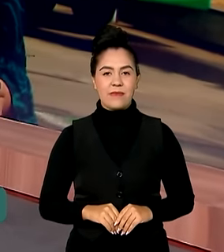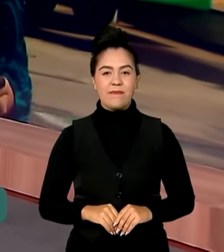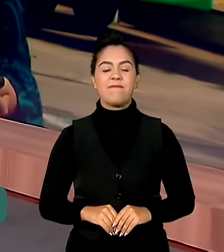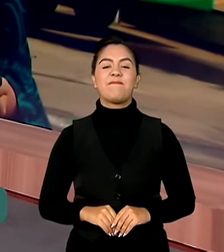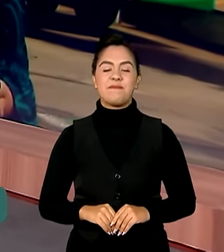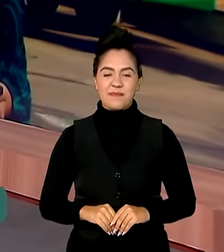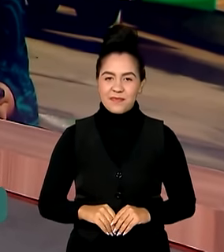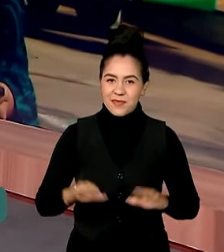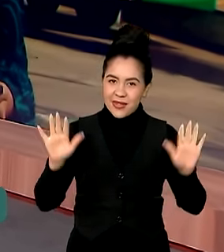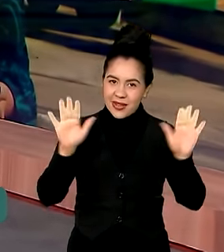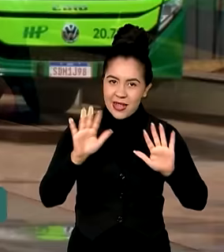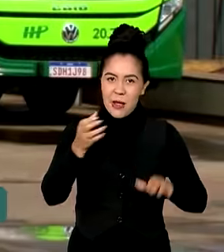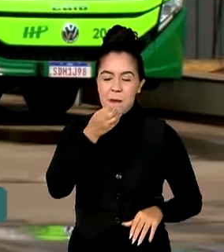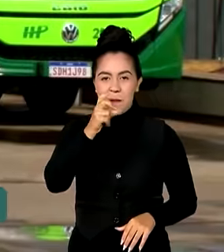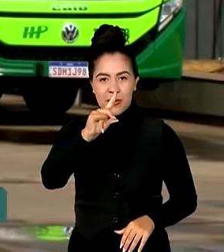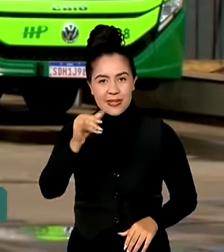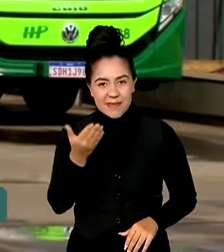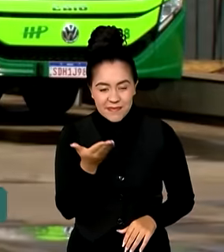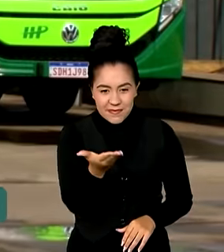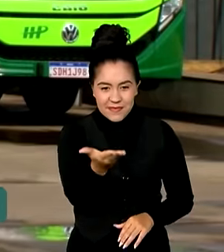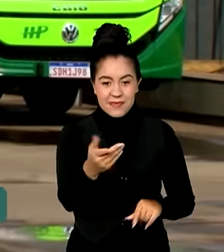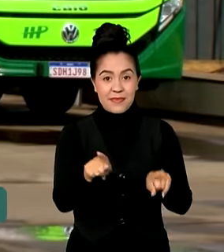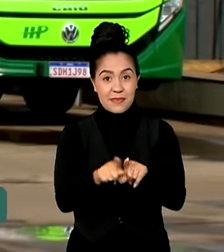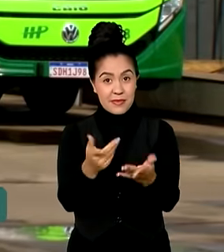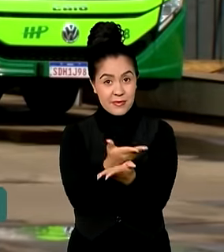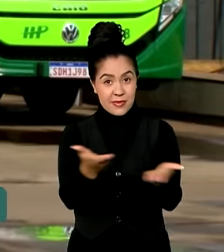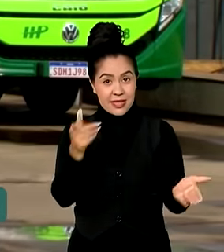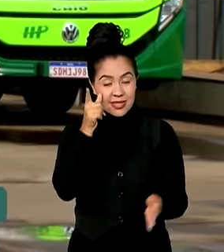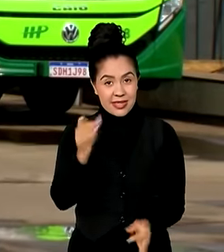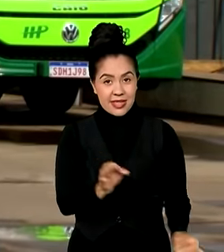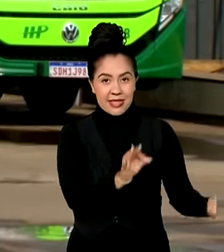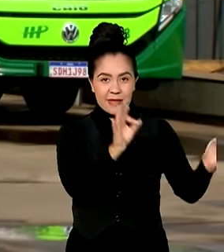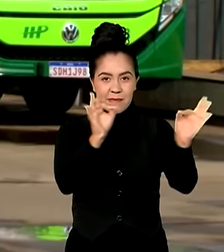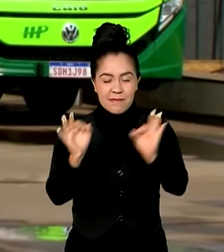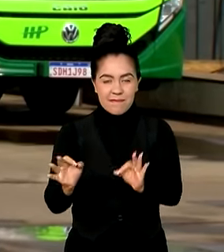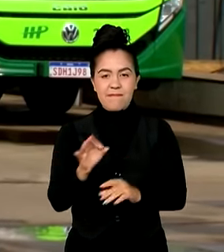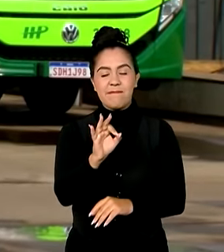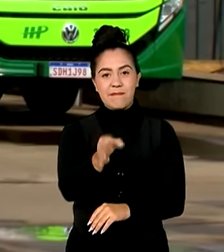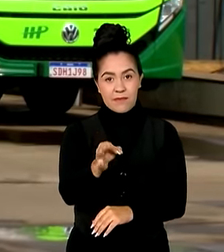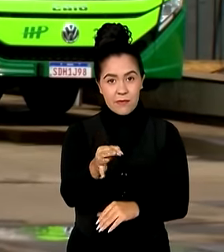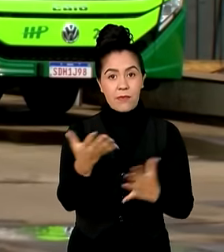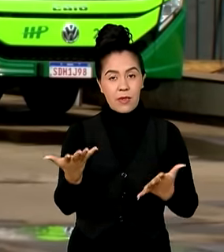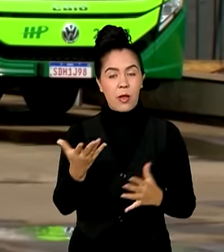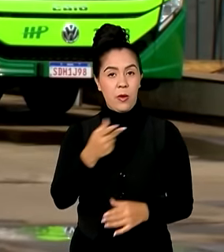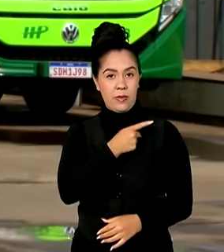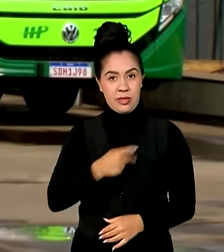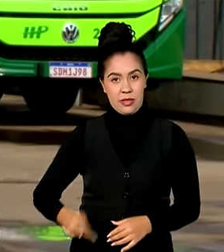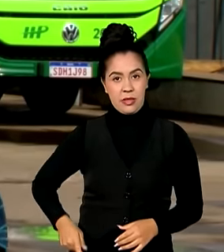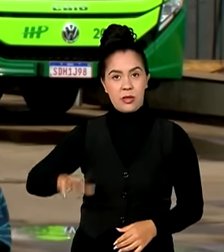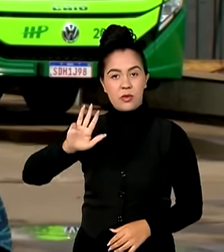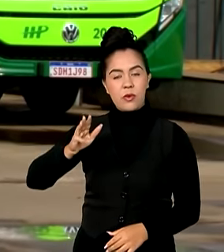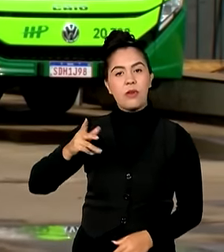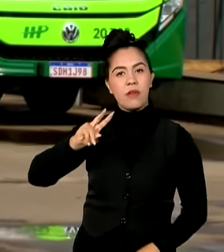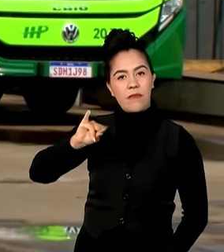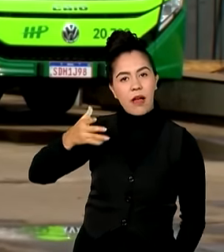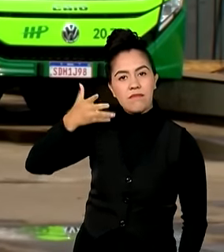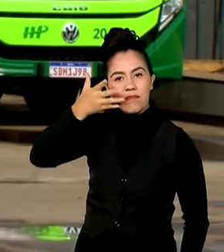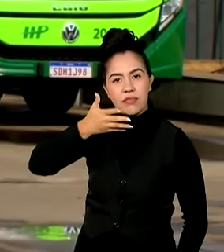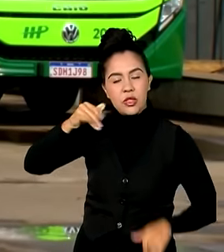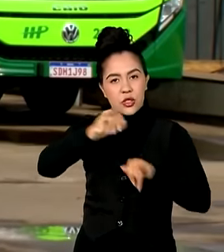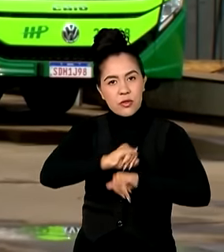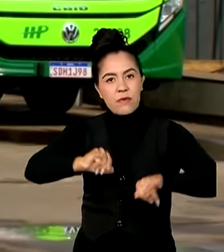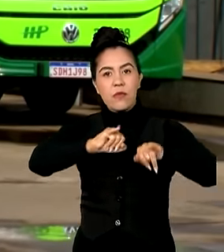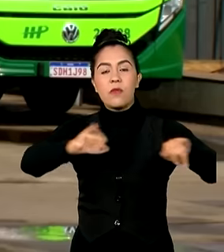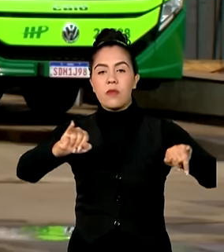Oi, Karine. Bom dia para você também. Bom dia para você que nos acompanha. É isso, Karine. Entre os anúncios previstos para hoje estão investimentos